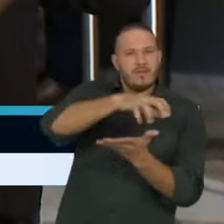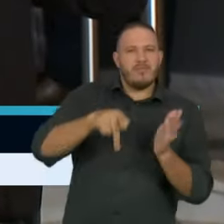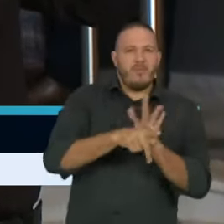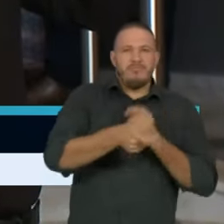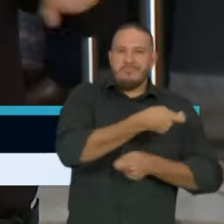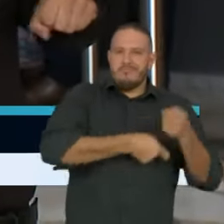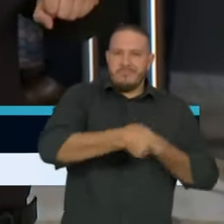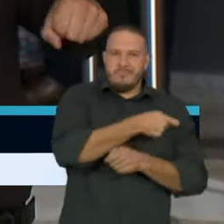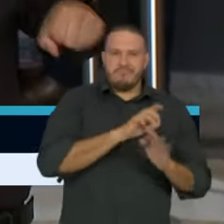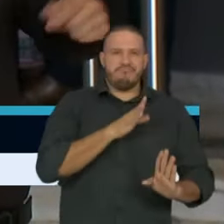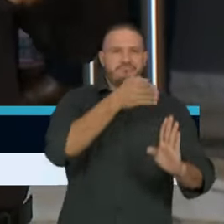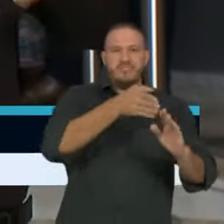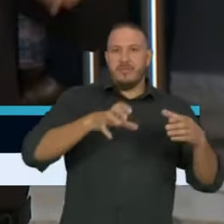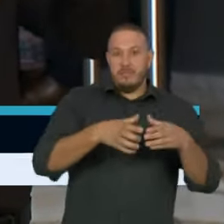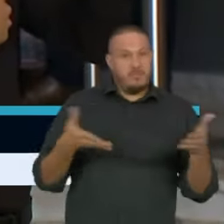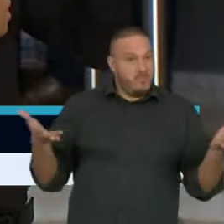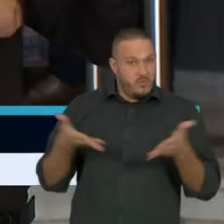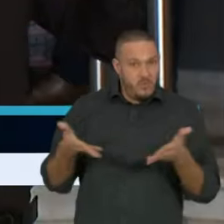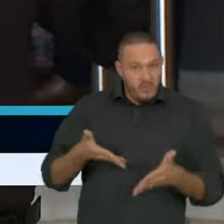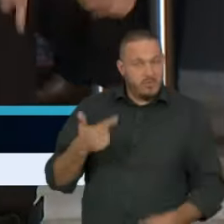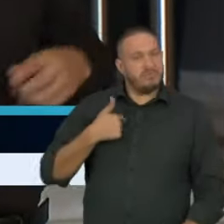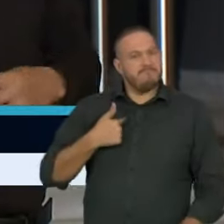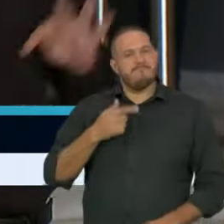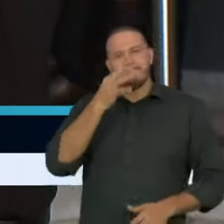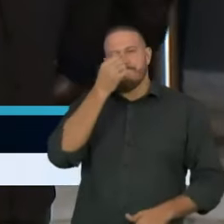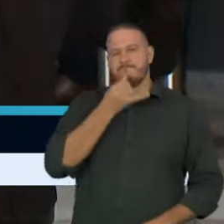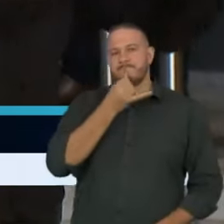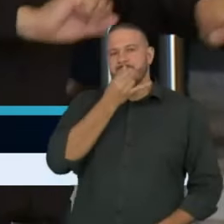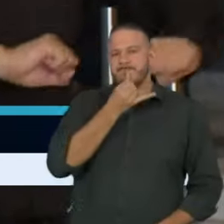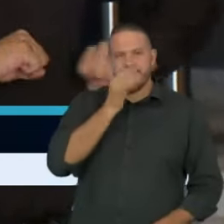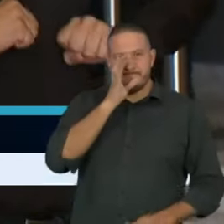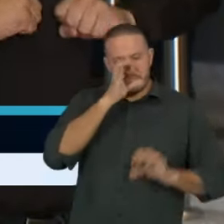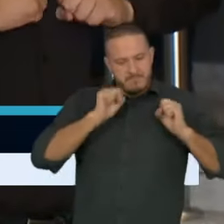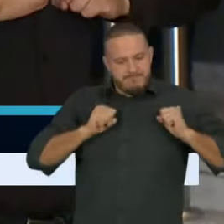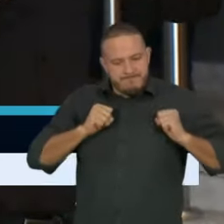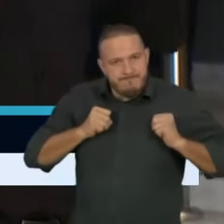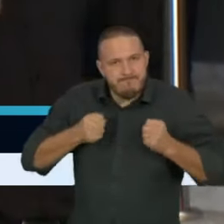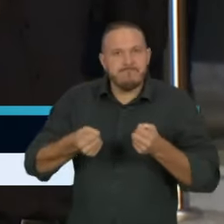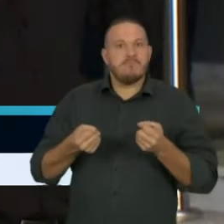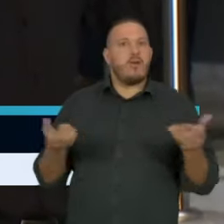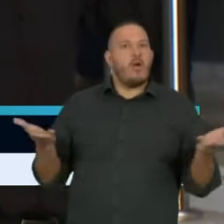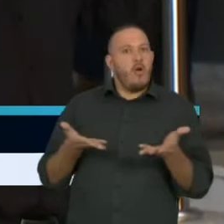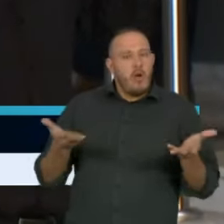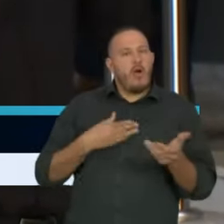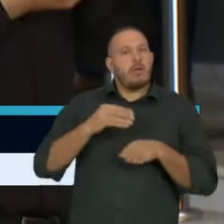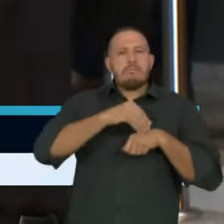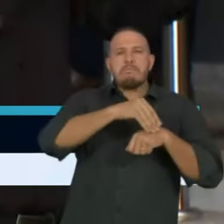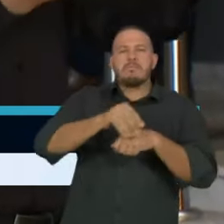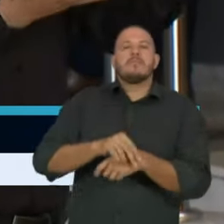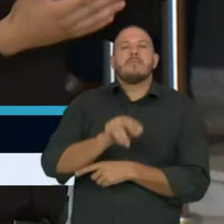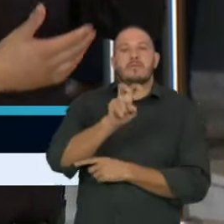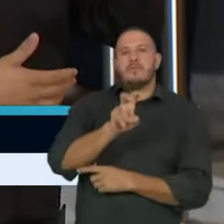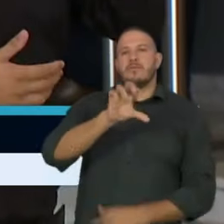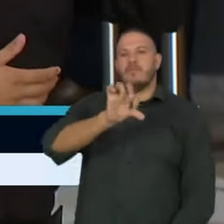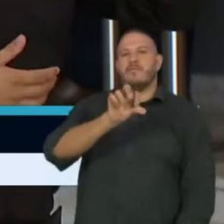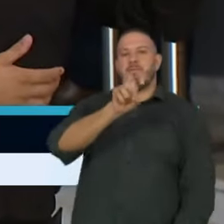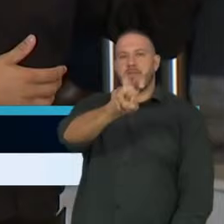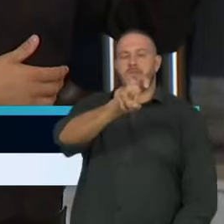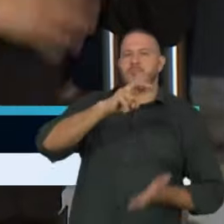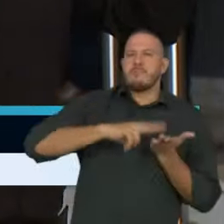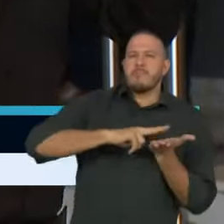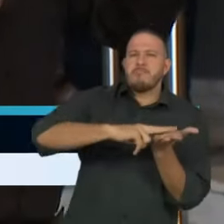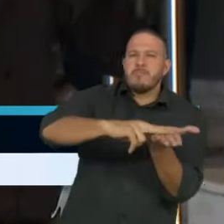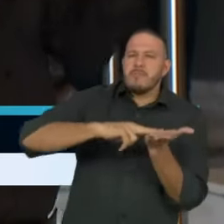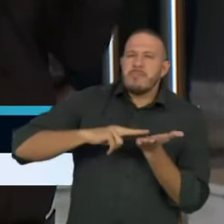direta, que hoje, num esforço transformador, está oferecendo 595 leitos de